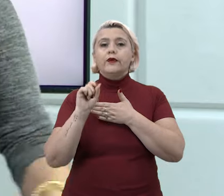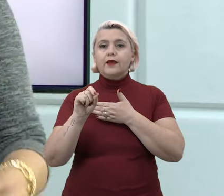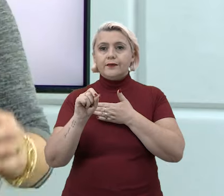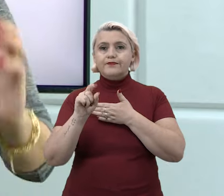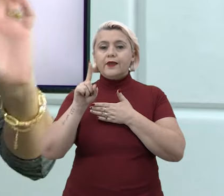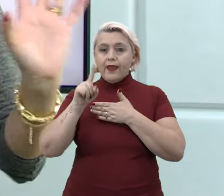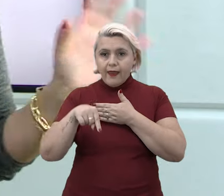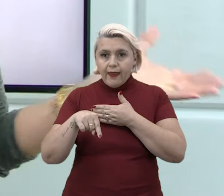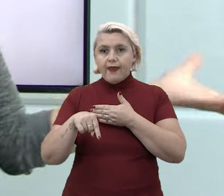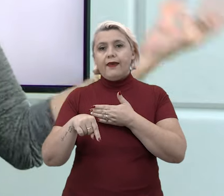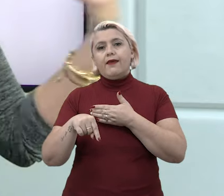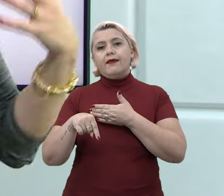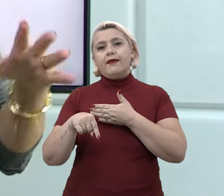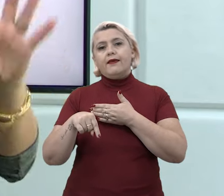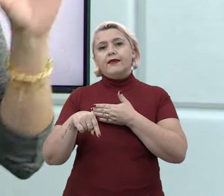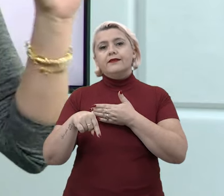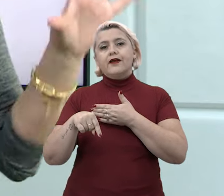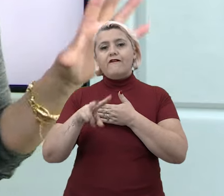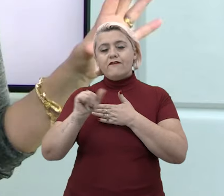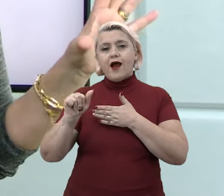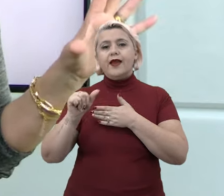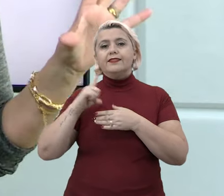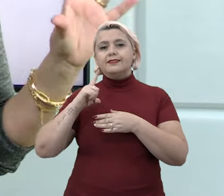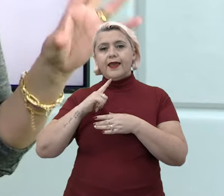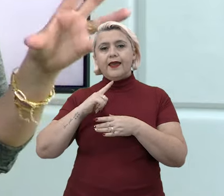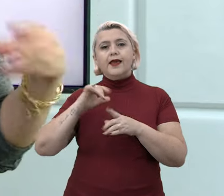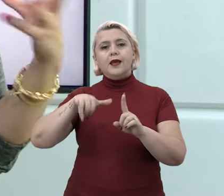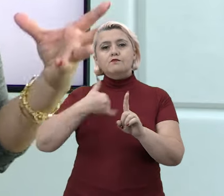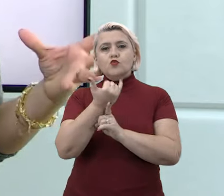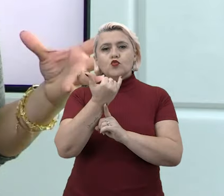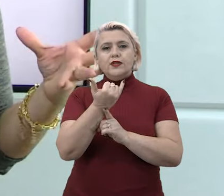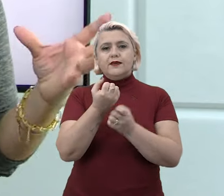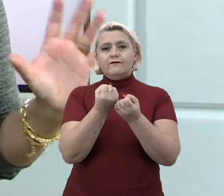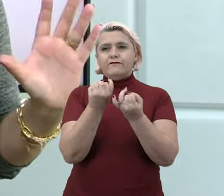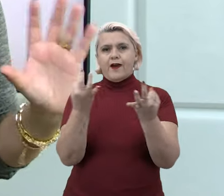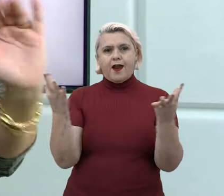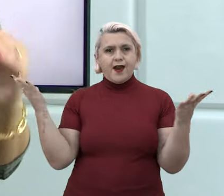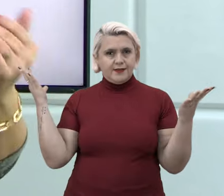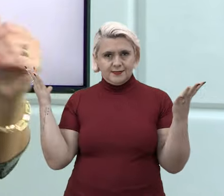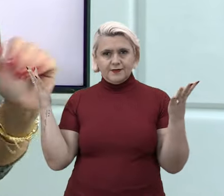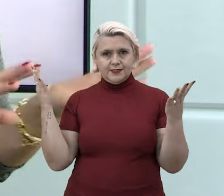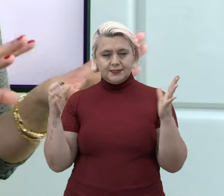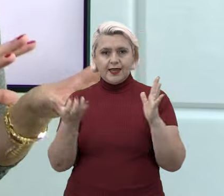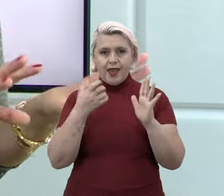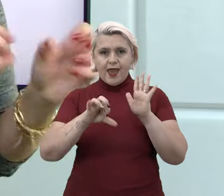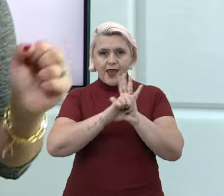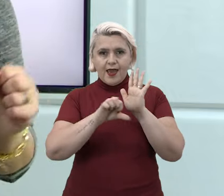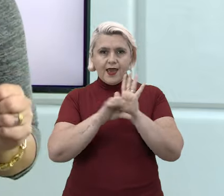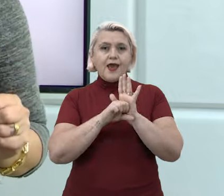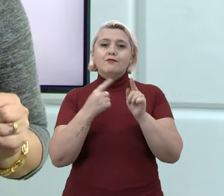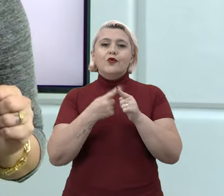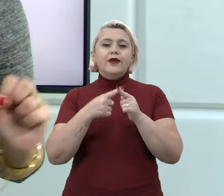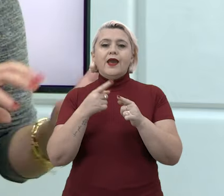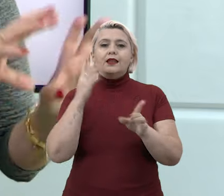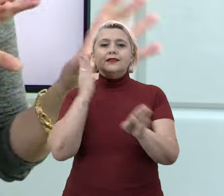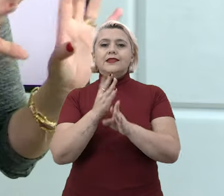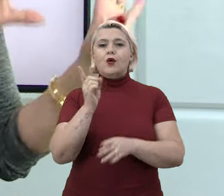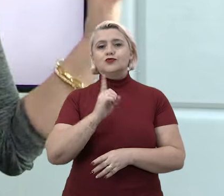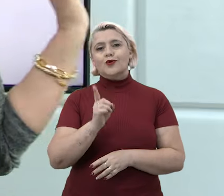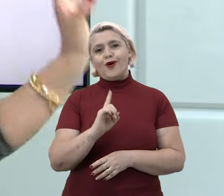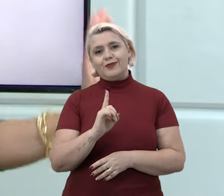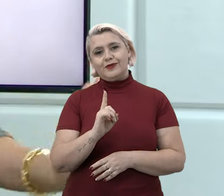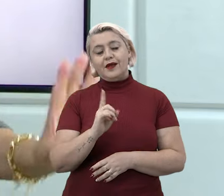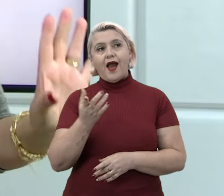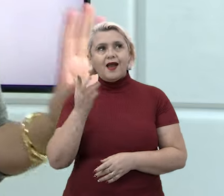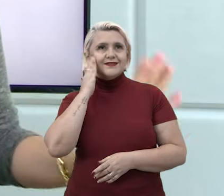Consequentemente, é um ambiente que vai atrair muita gente que quer praticar crime com a menor chance de ser pego ou de ser punido, porque sabe,